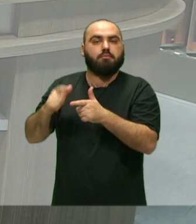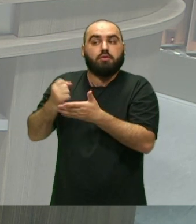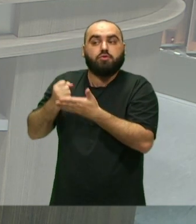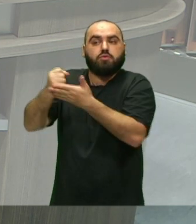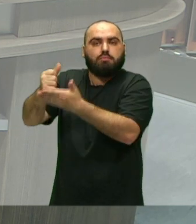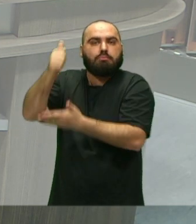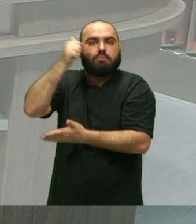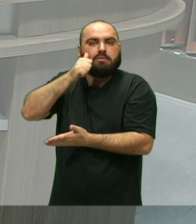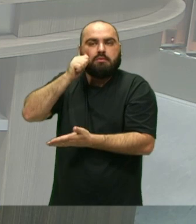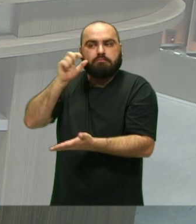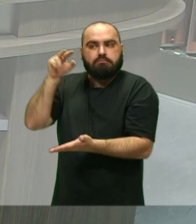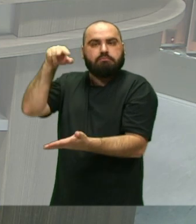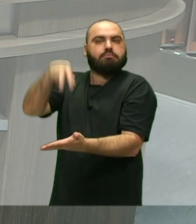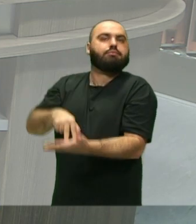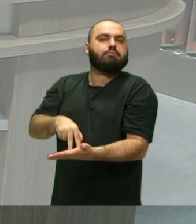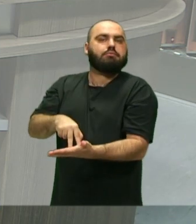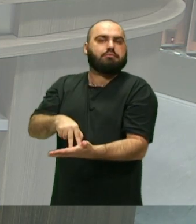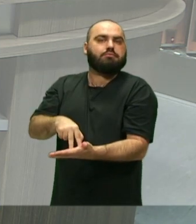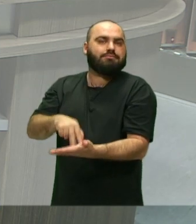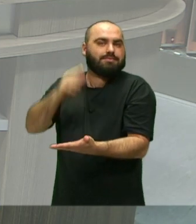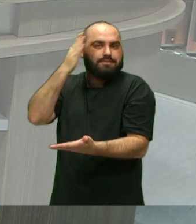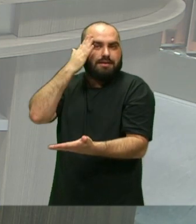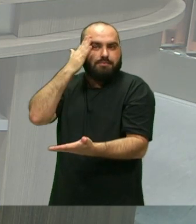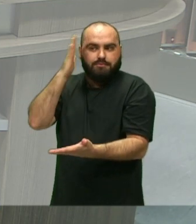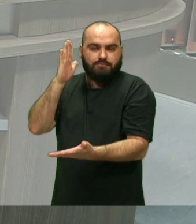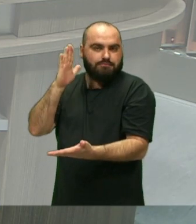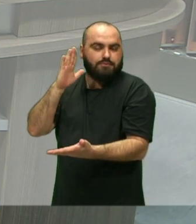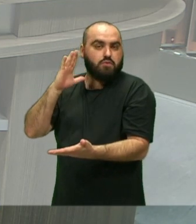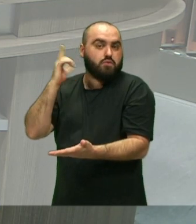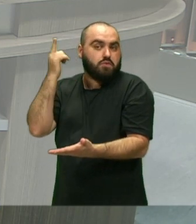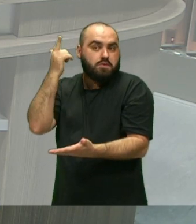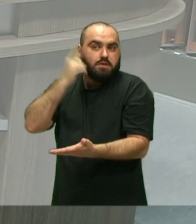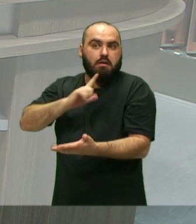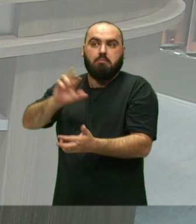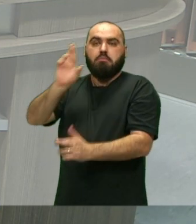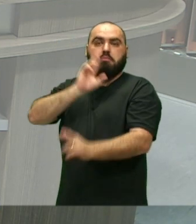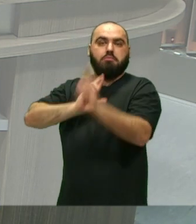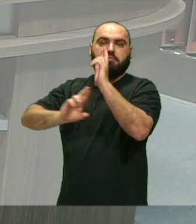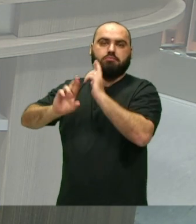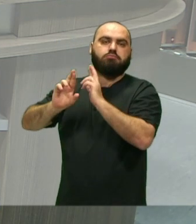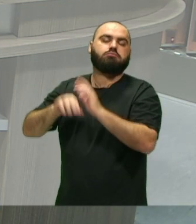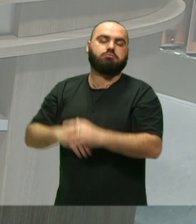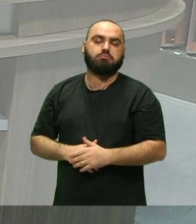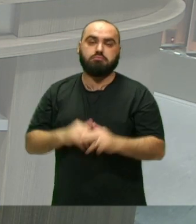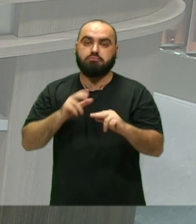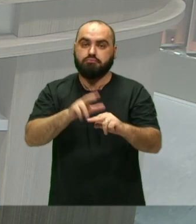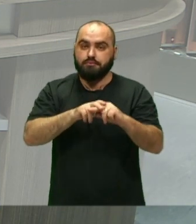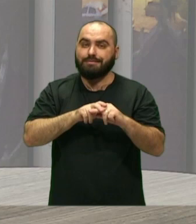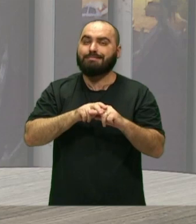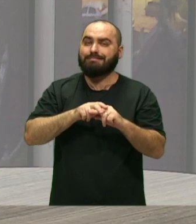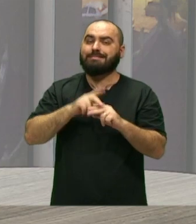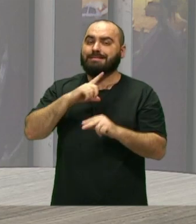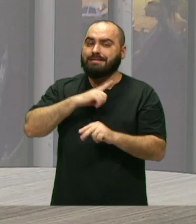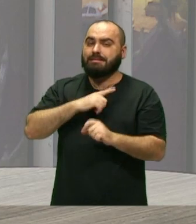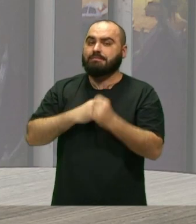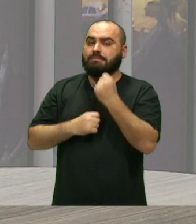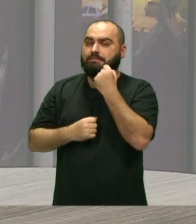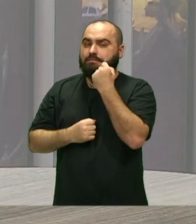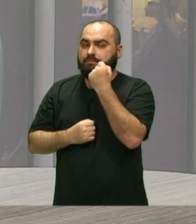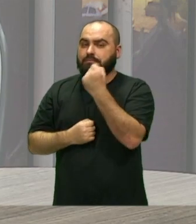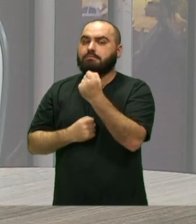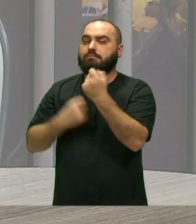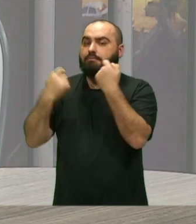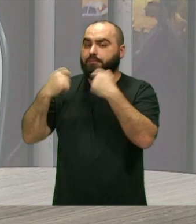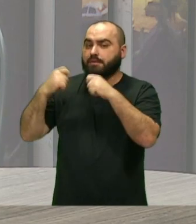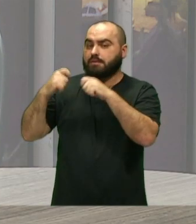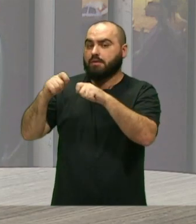E isso reverberar No nosso entorno Também Então a gente Até recentemente Vem enfrentando Uma demanda De fazer uma roda De